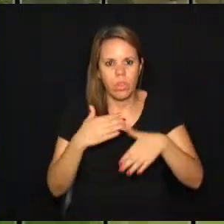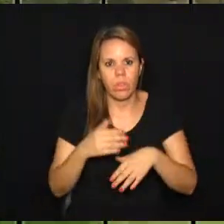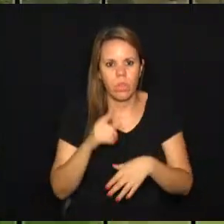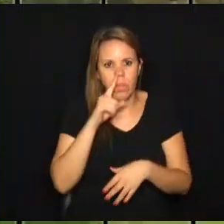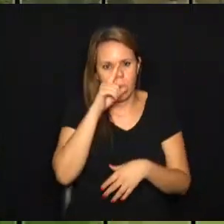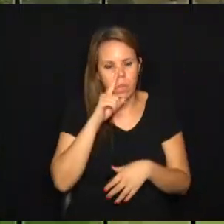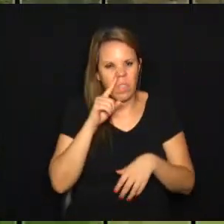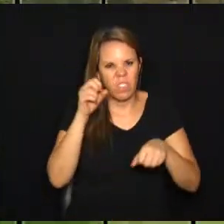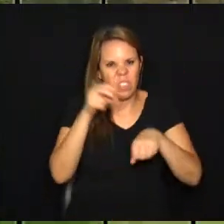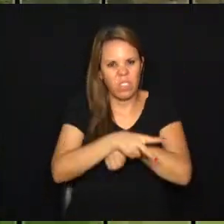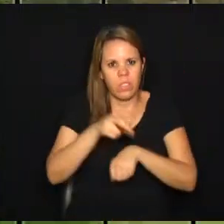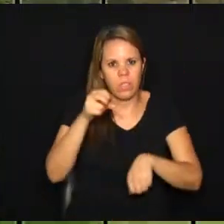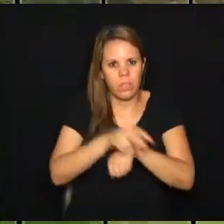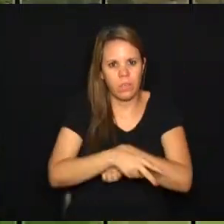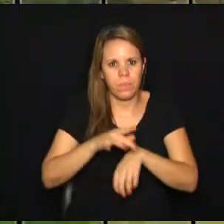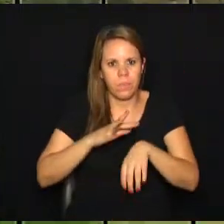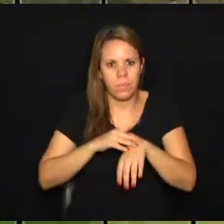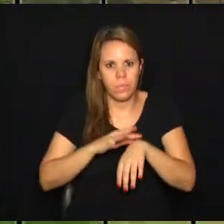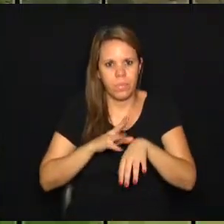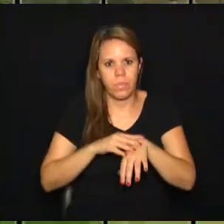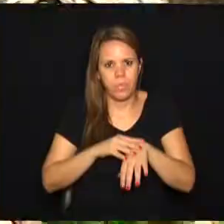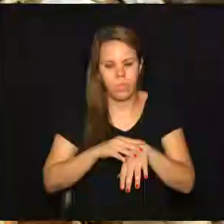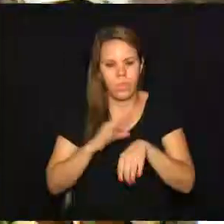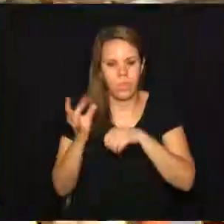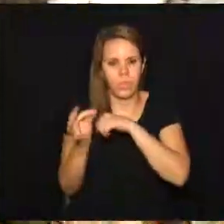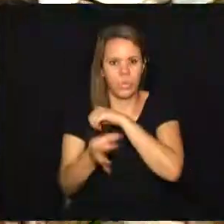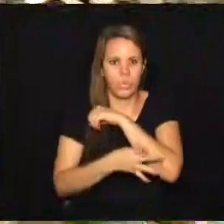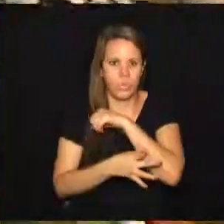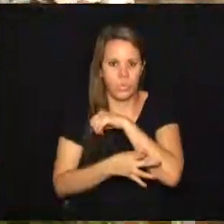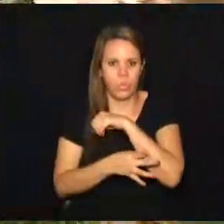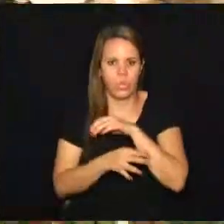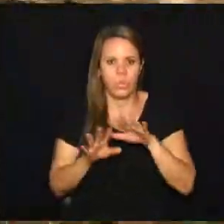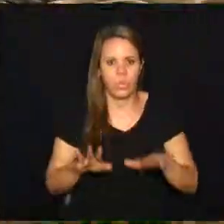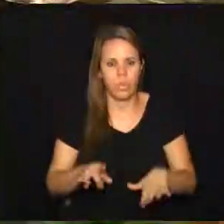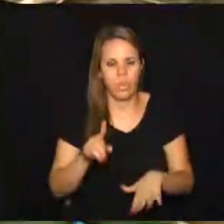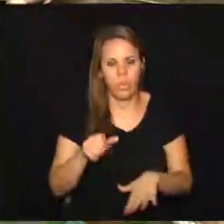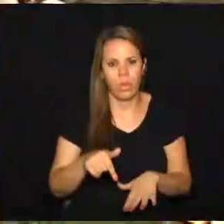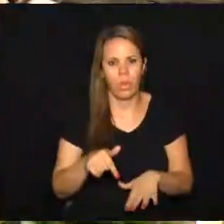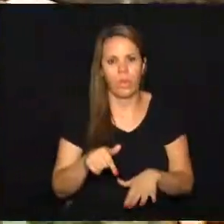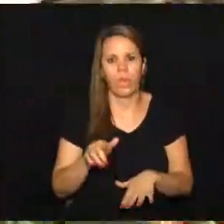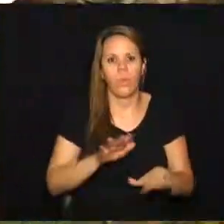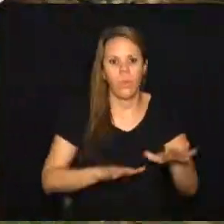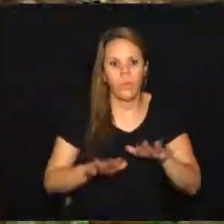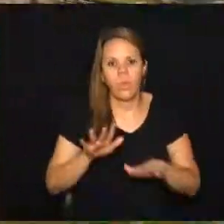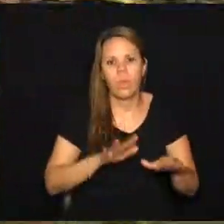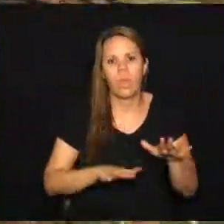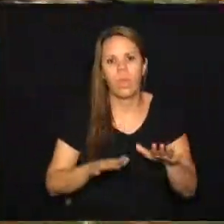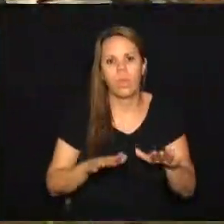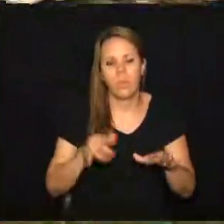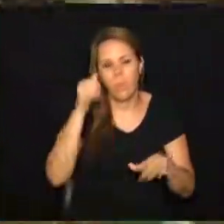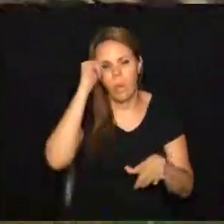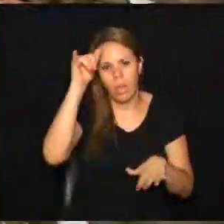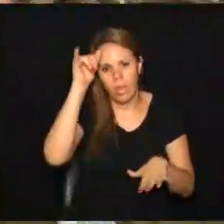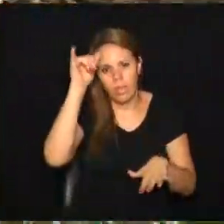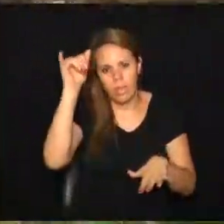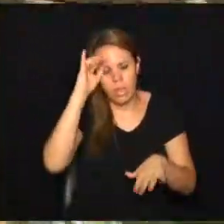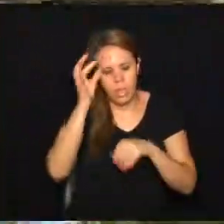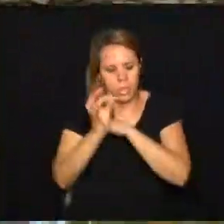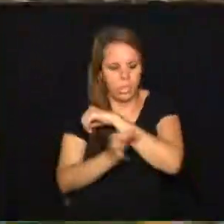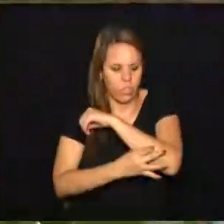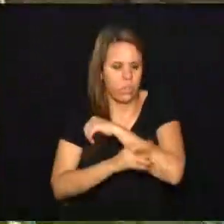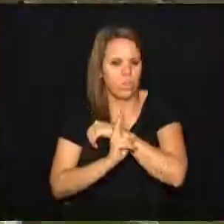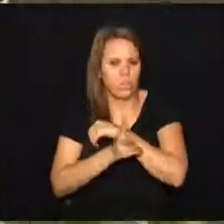risco de infecção de doenças transmitidas pelo mosquito. Apesar disso, os cuidados para eliminar possíveis criadouros devem ser